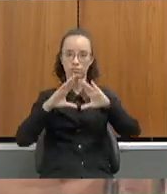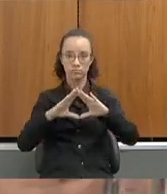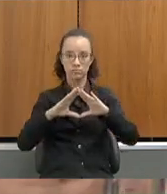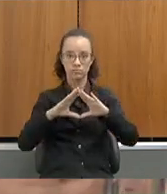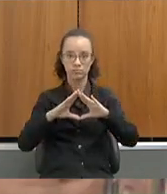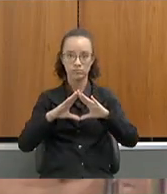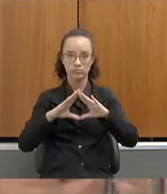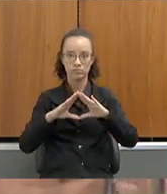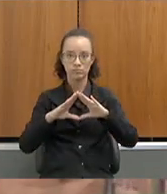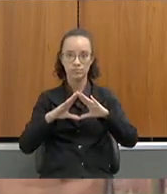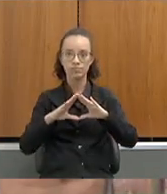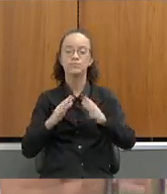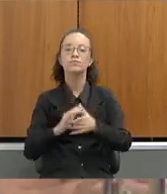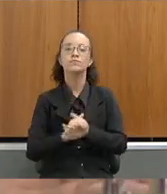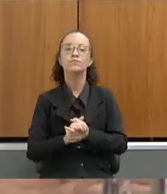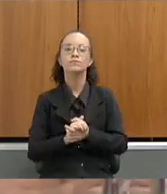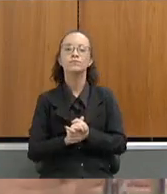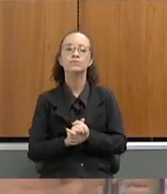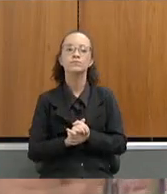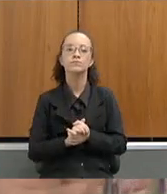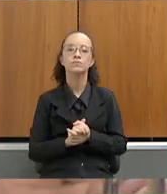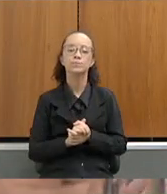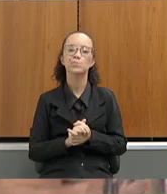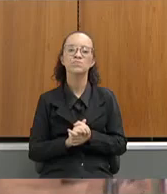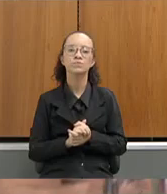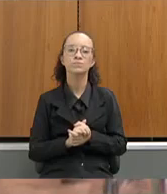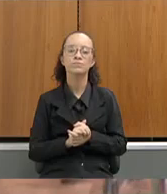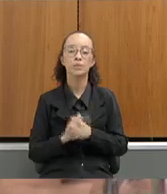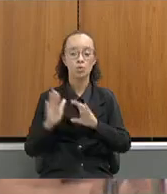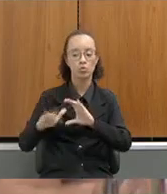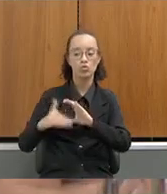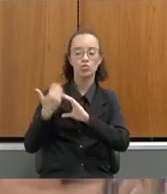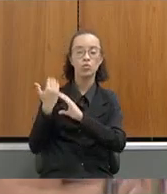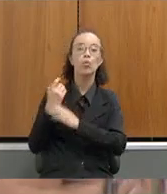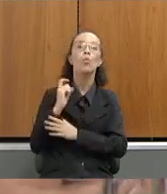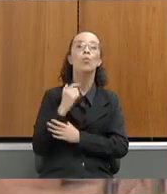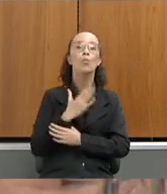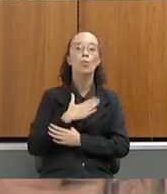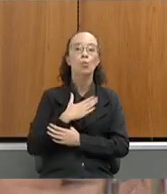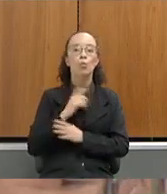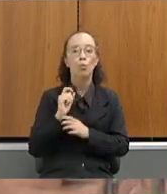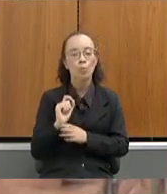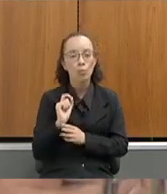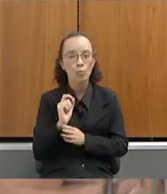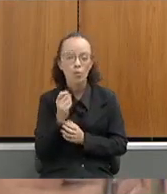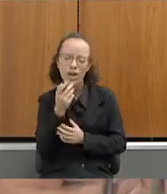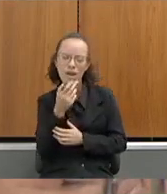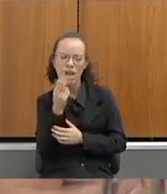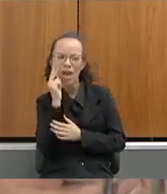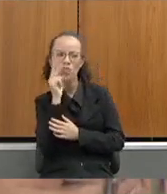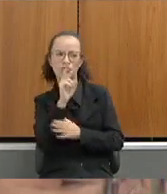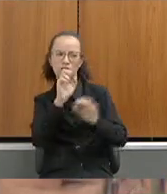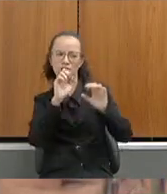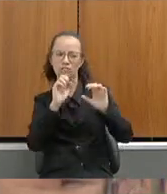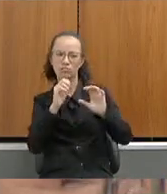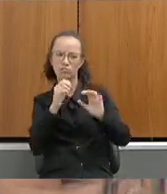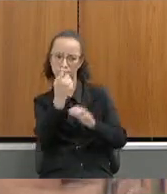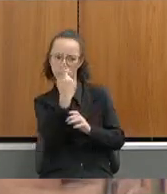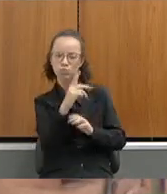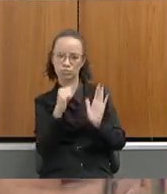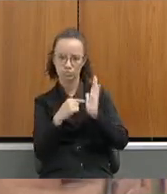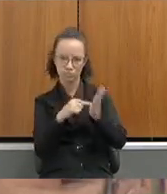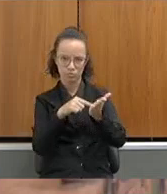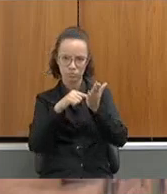reunião de audiência pública. nos foi encaminhado relatos, eu vi na sua apresentação aqui a questão do